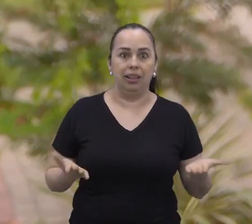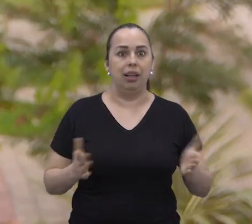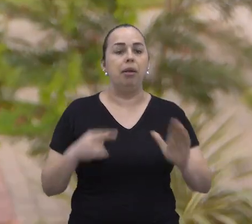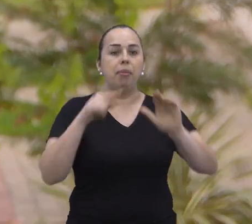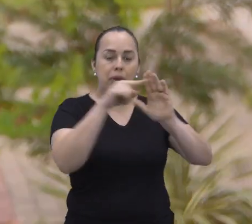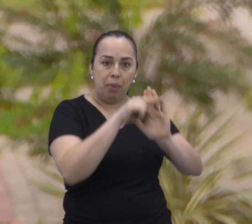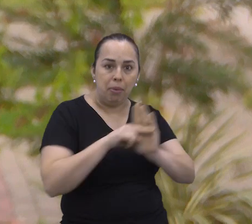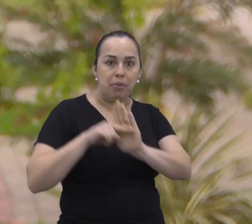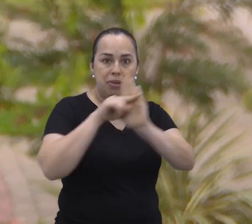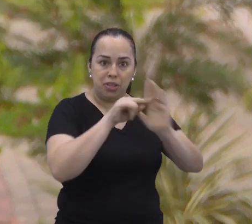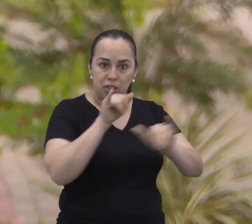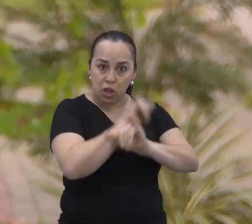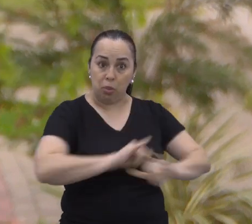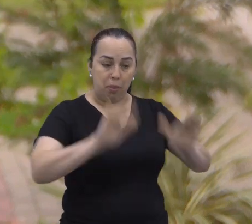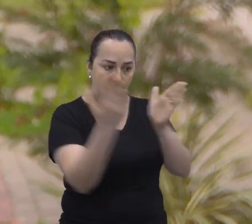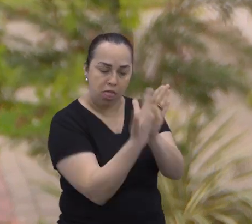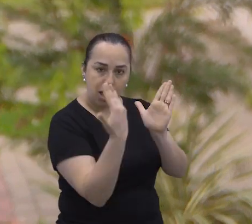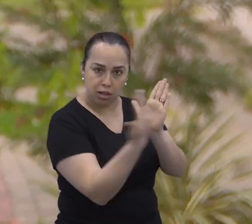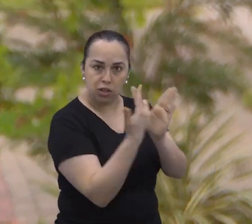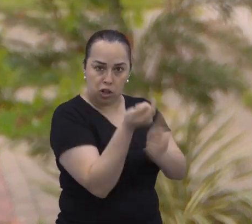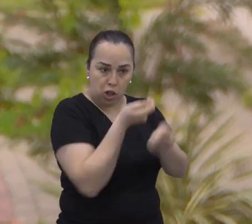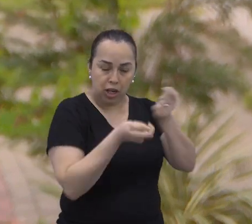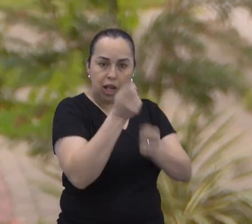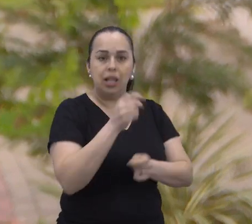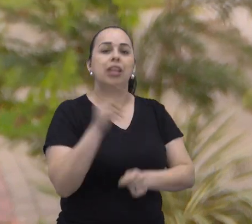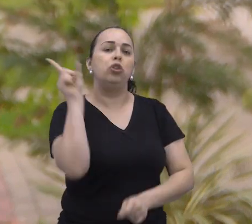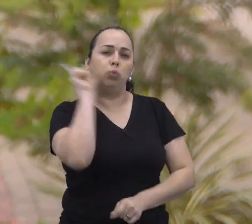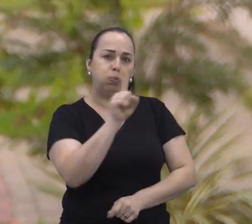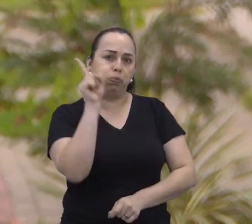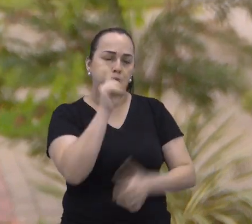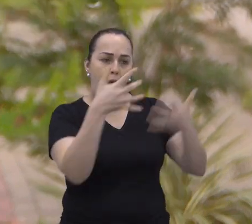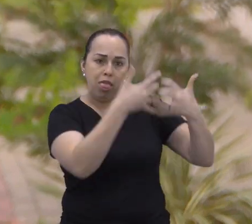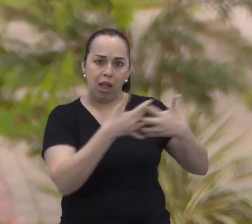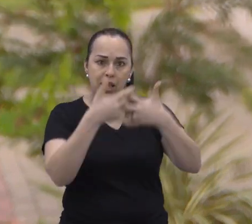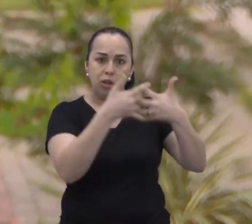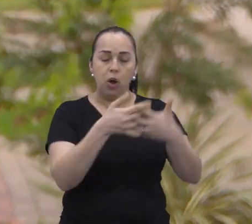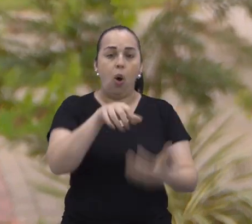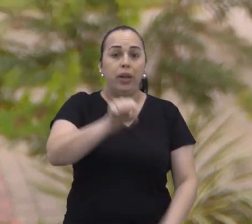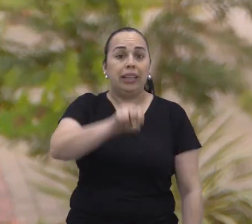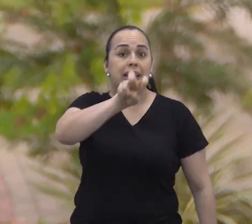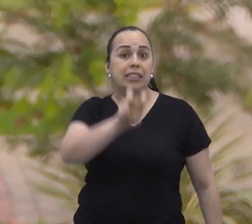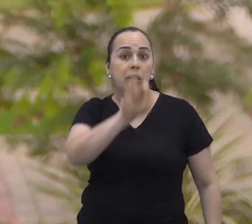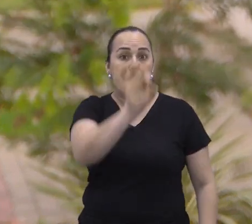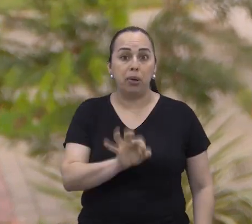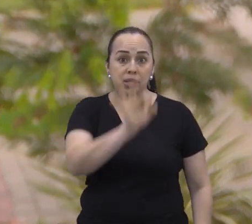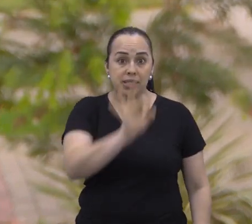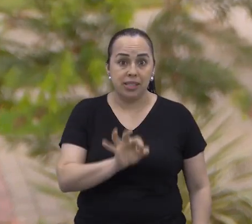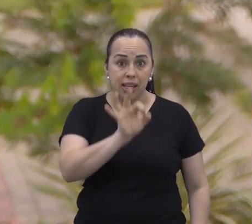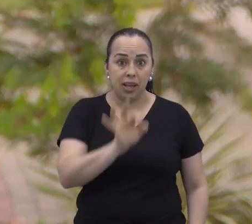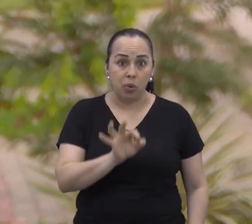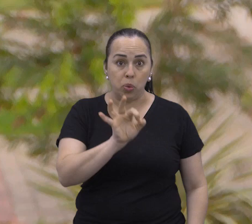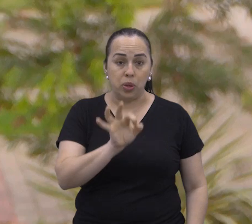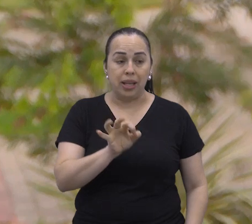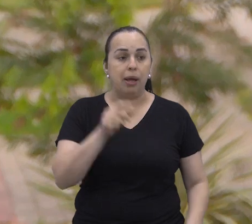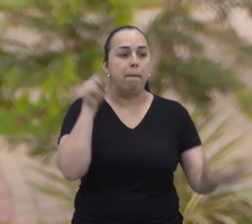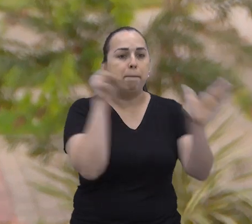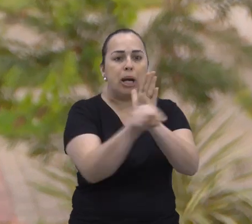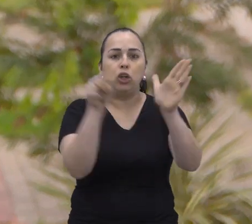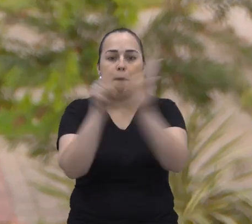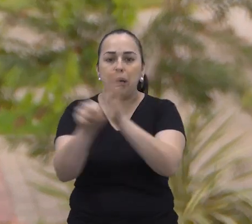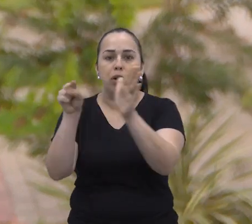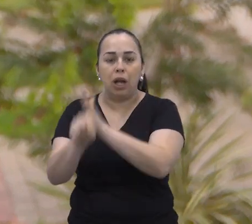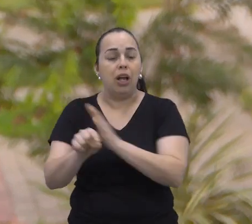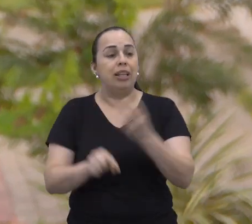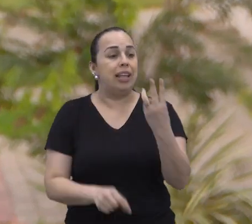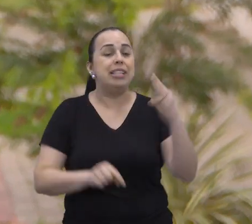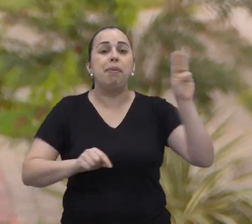Segundo uma pesquisa publicada por uma revista de negócios norte-americana, 85% das 3